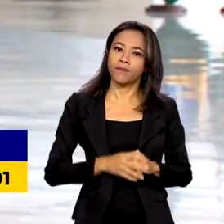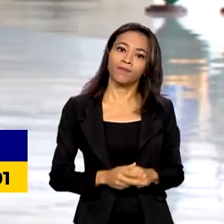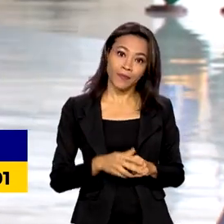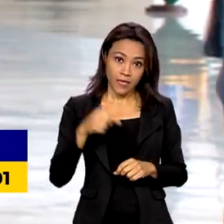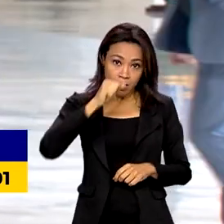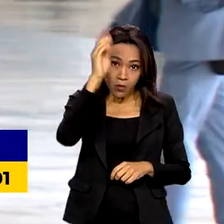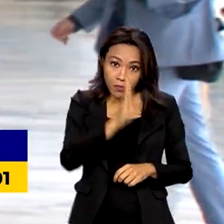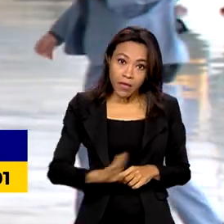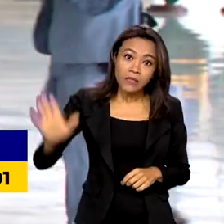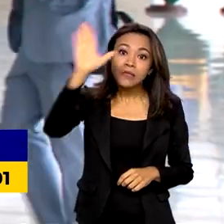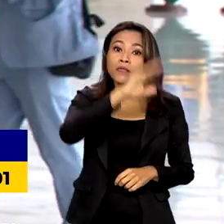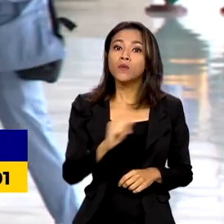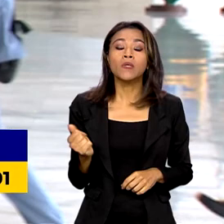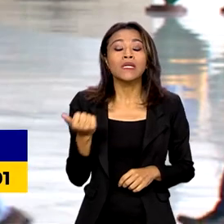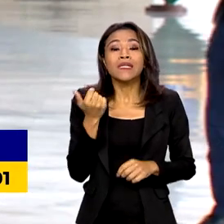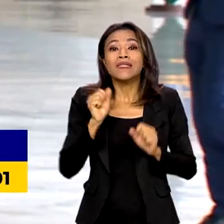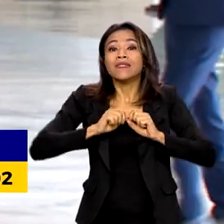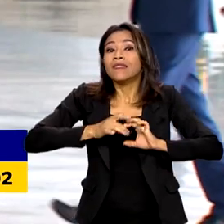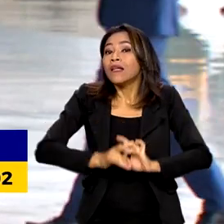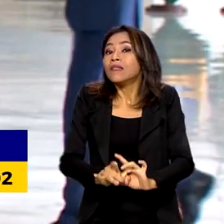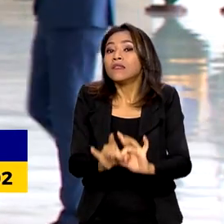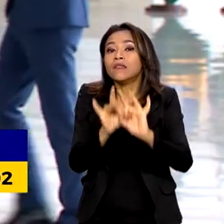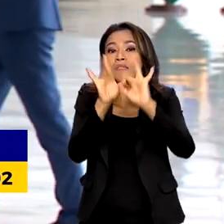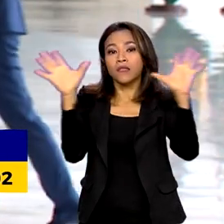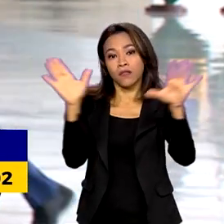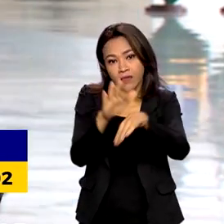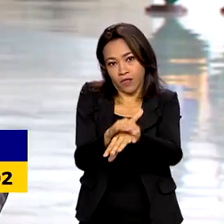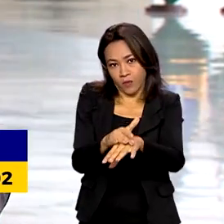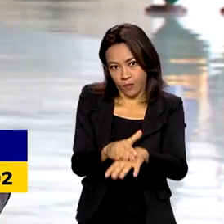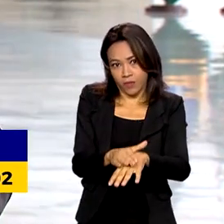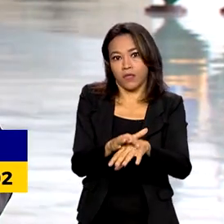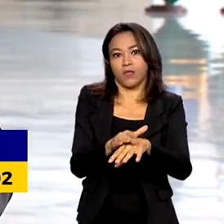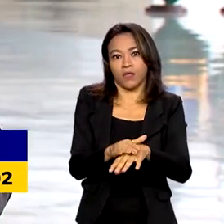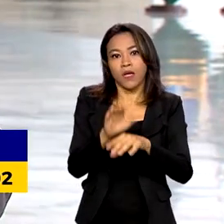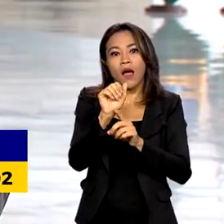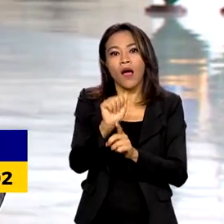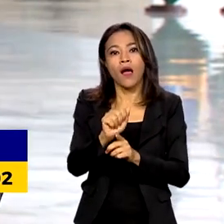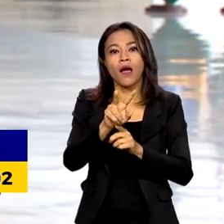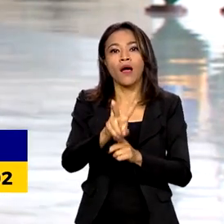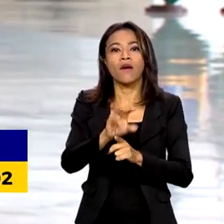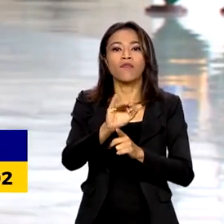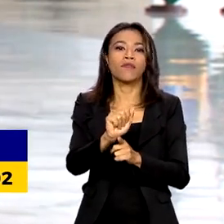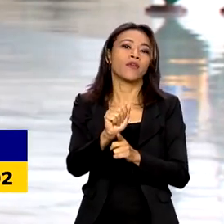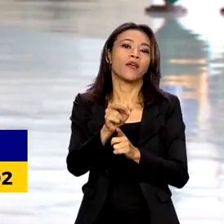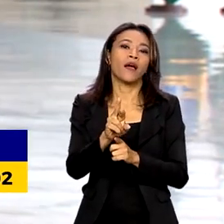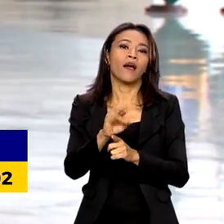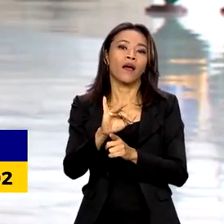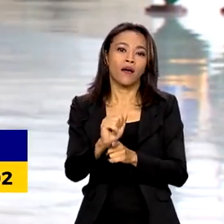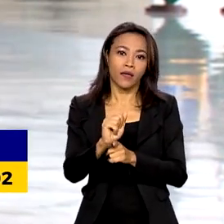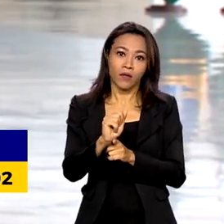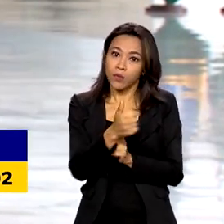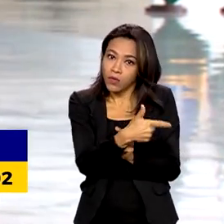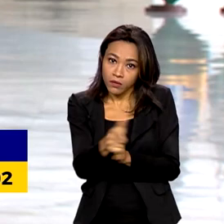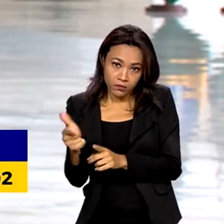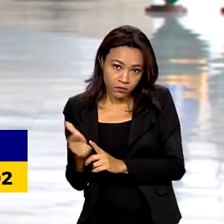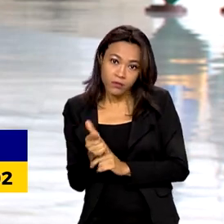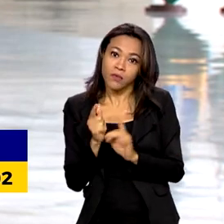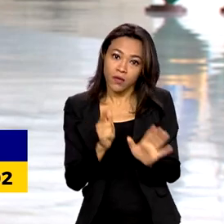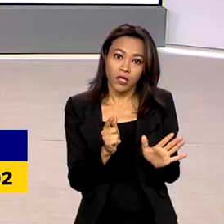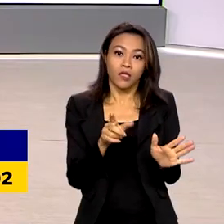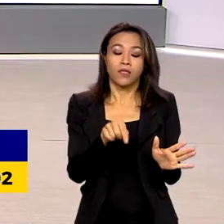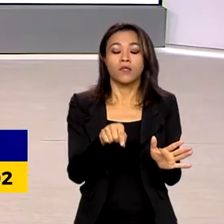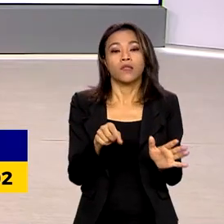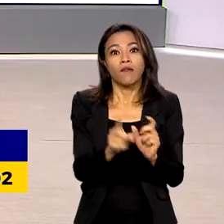livre da gripe, da influência aviária, já que não existe nenhum registro de contaminação na produção comercial. Roberto?